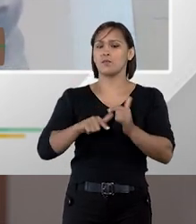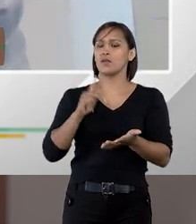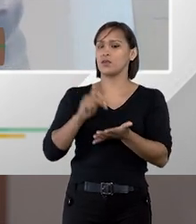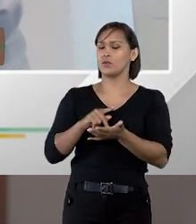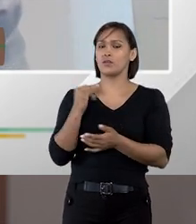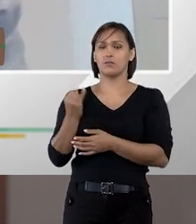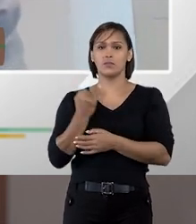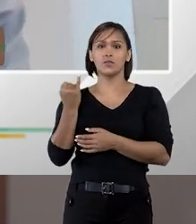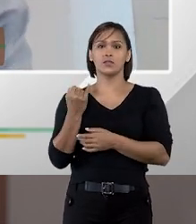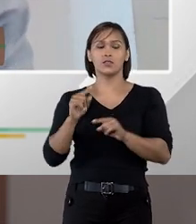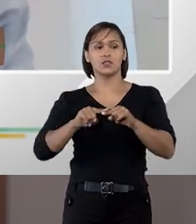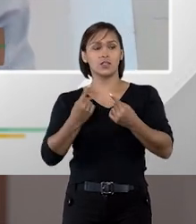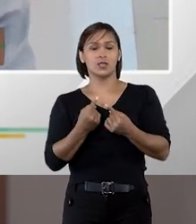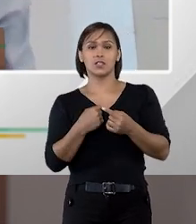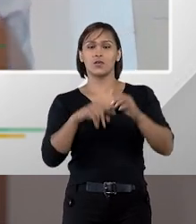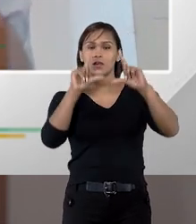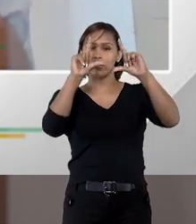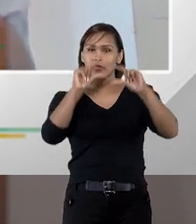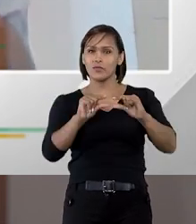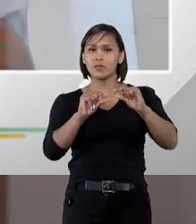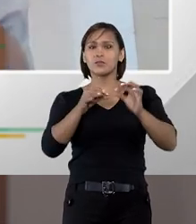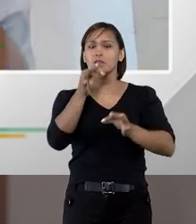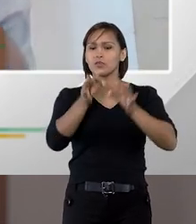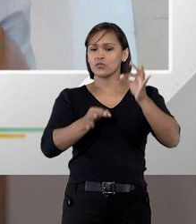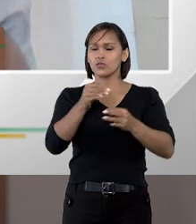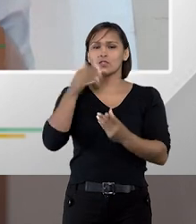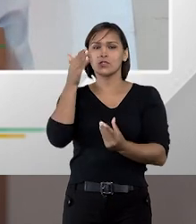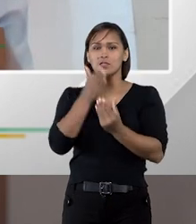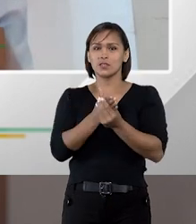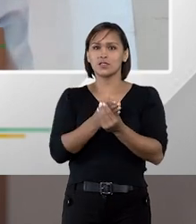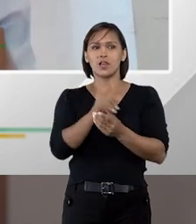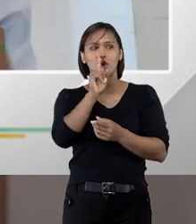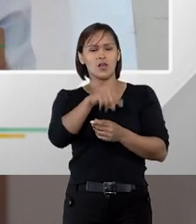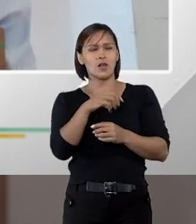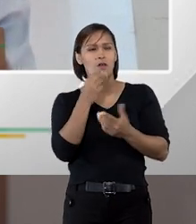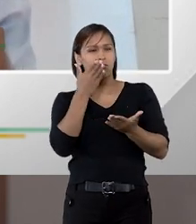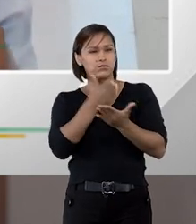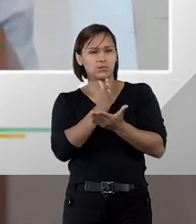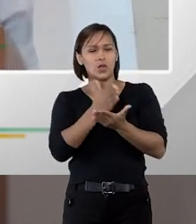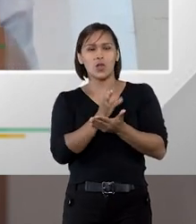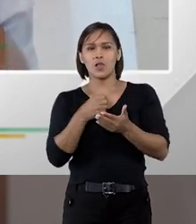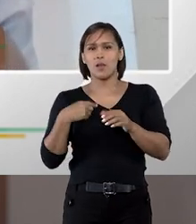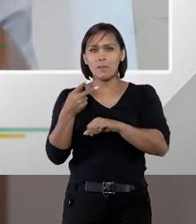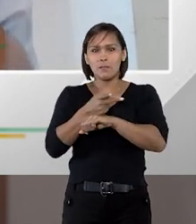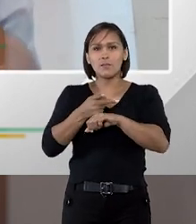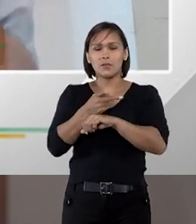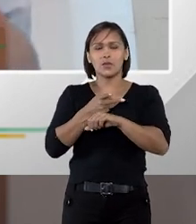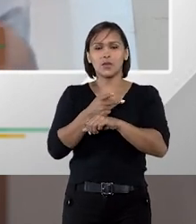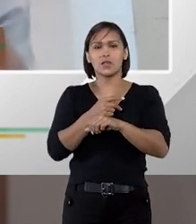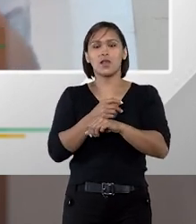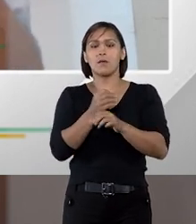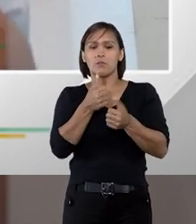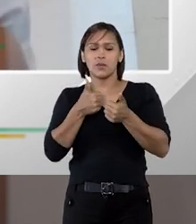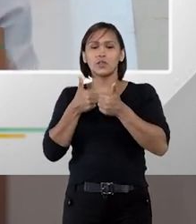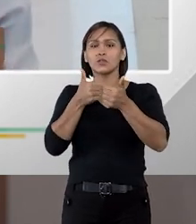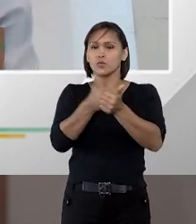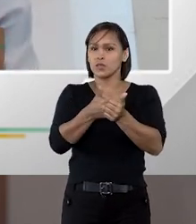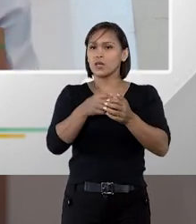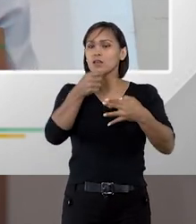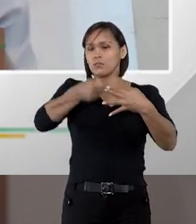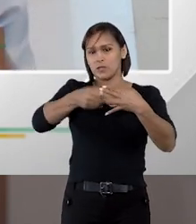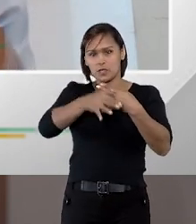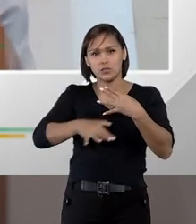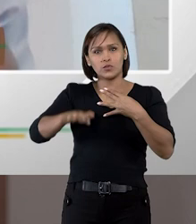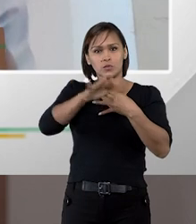é efetivamente relevante então essa diminuição da judicialização é uma coisa que vem sendo procurada pela doutrina